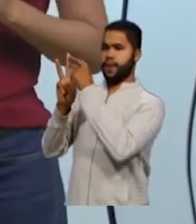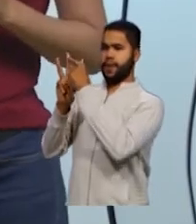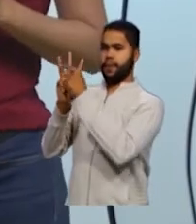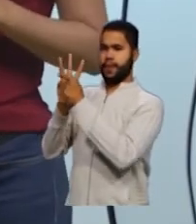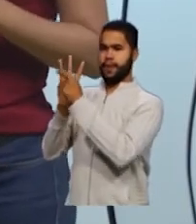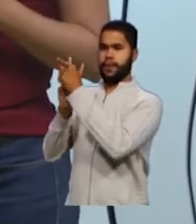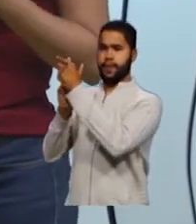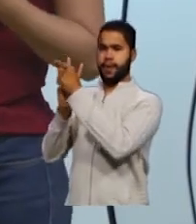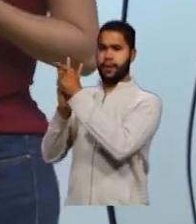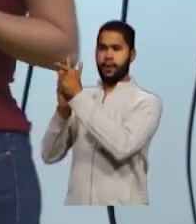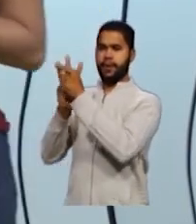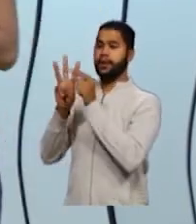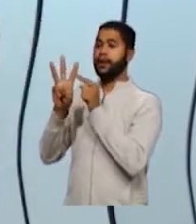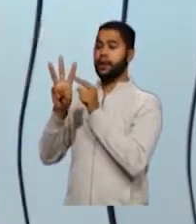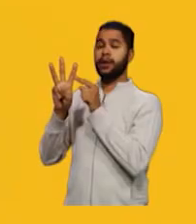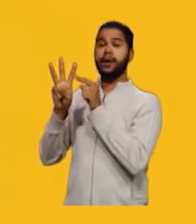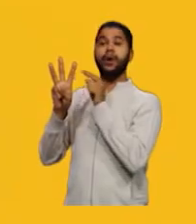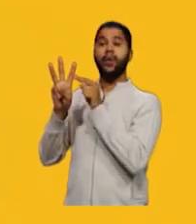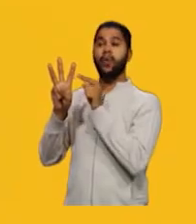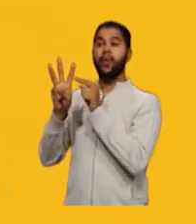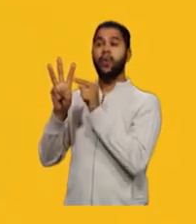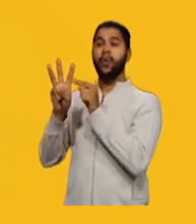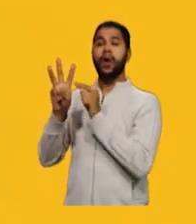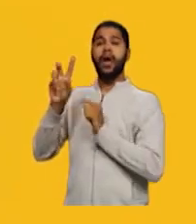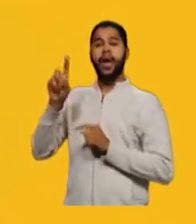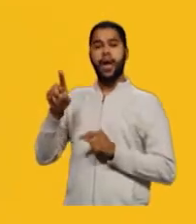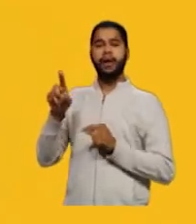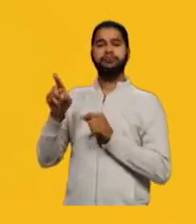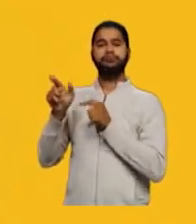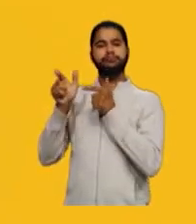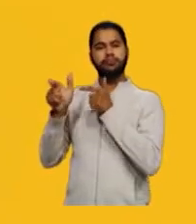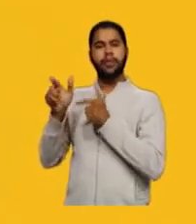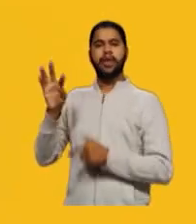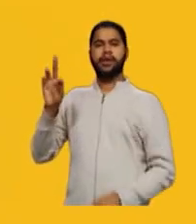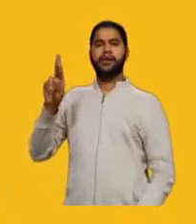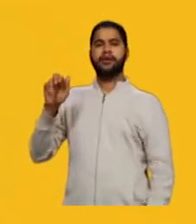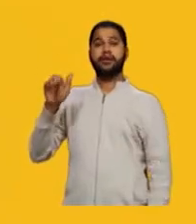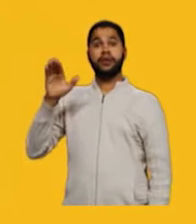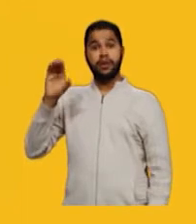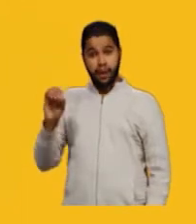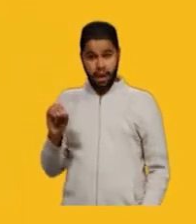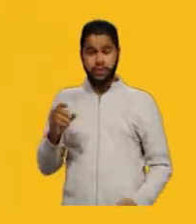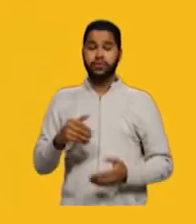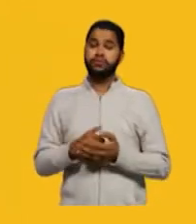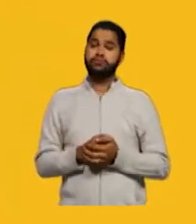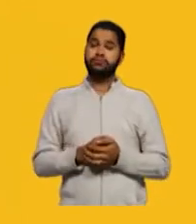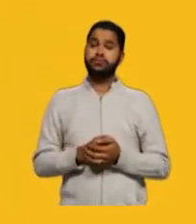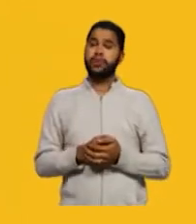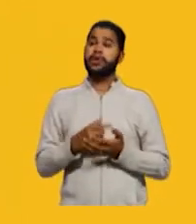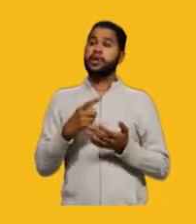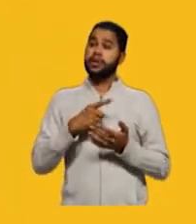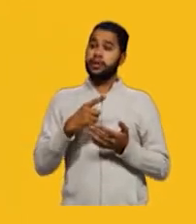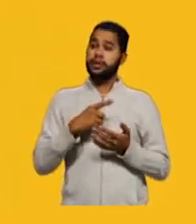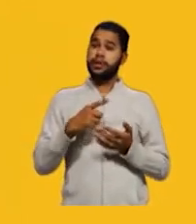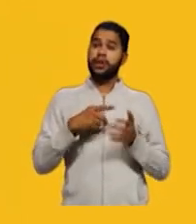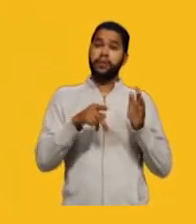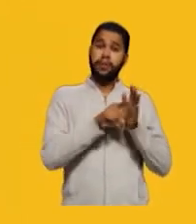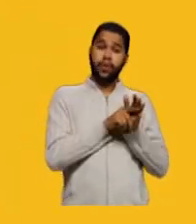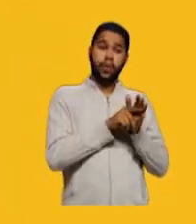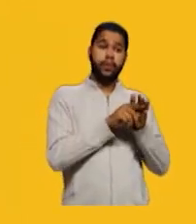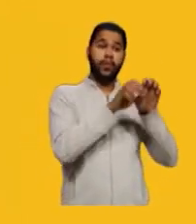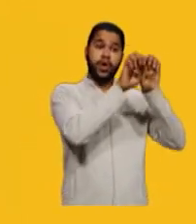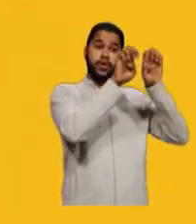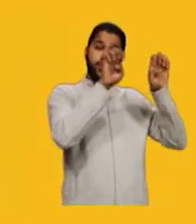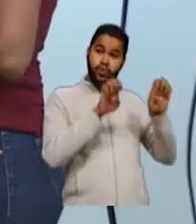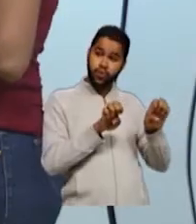estrutura. Então, aqui eu tenho o pentano na fórmula estrutural e tenho o pentano na fórmula